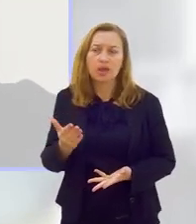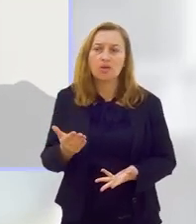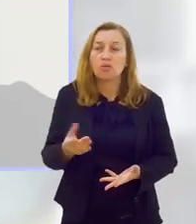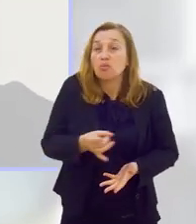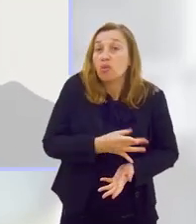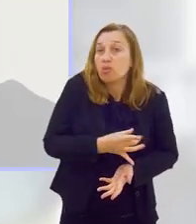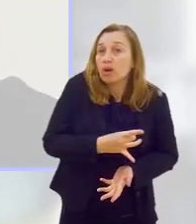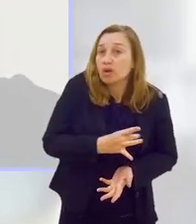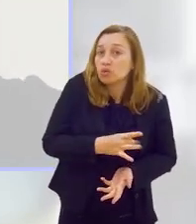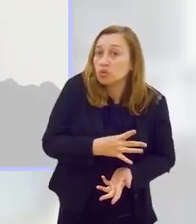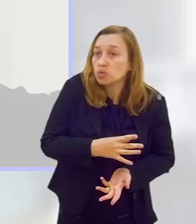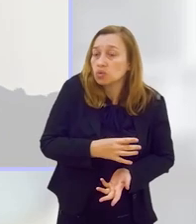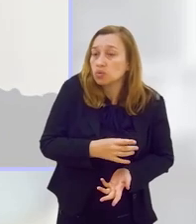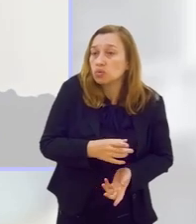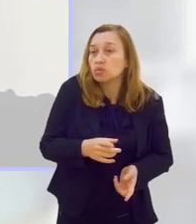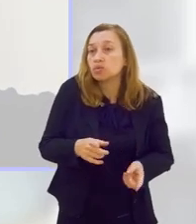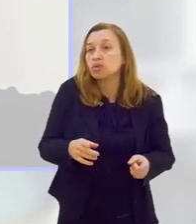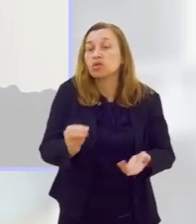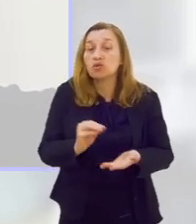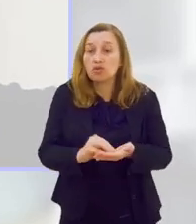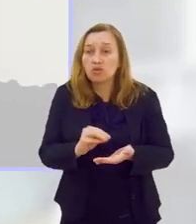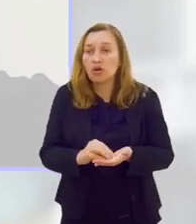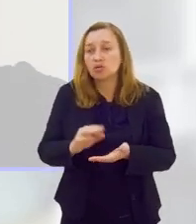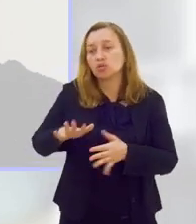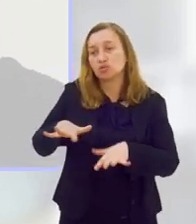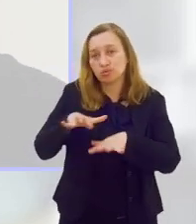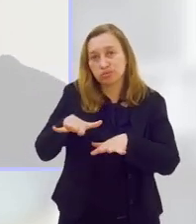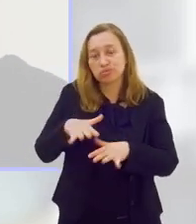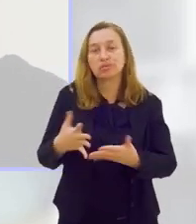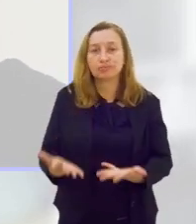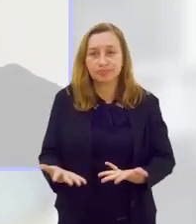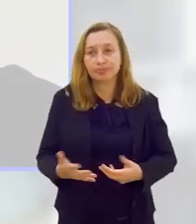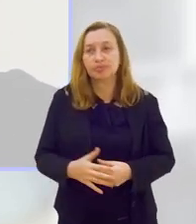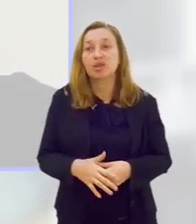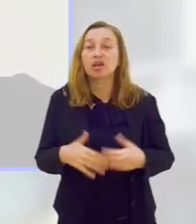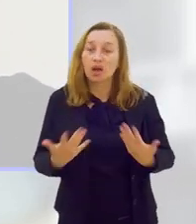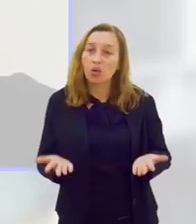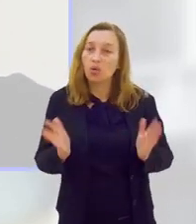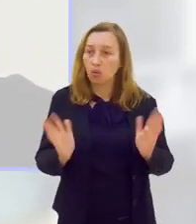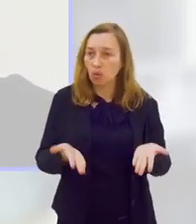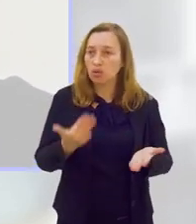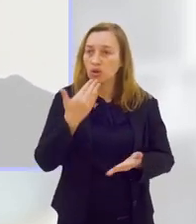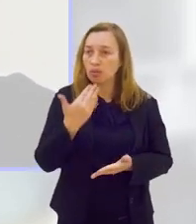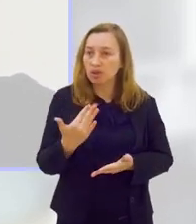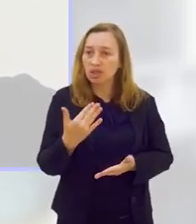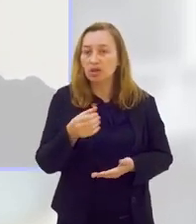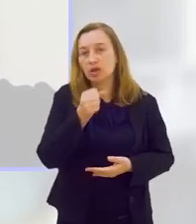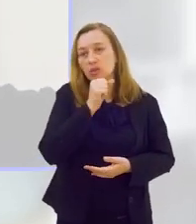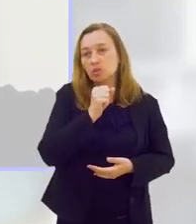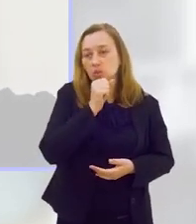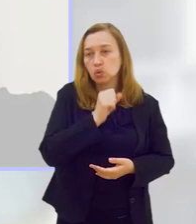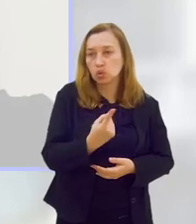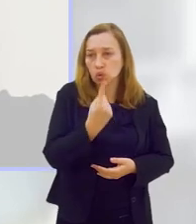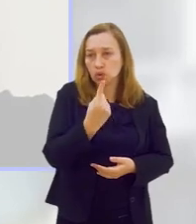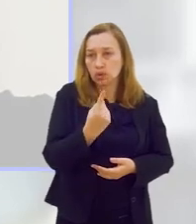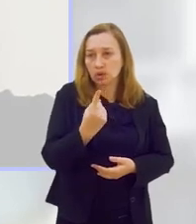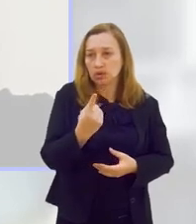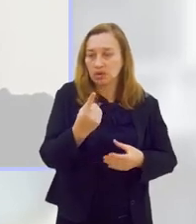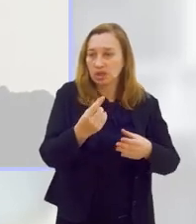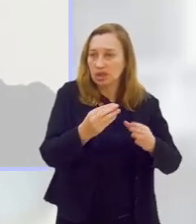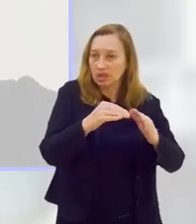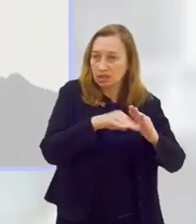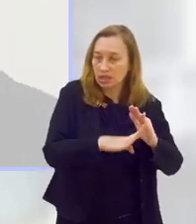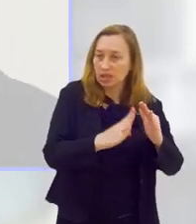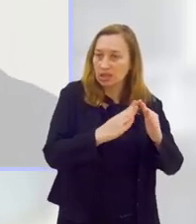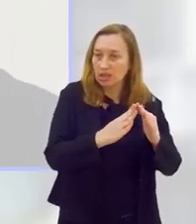sabe? Tanto por medo quanto por falta de movimentação. Então, hoje, pedir para um idoso